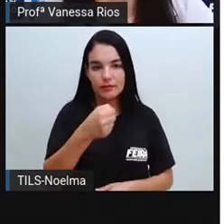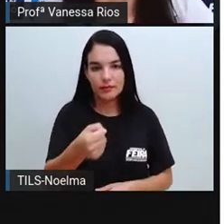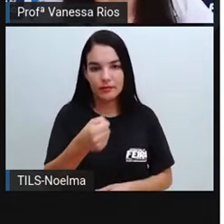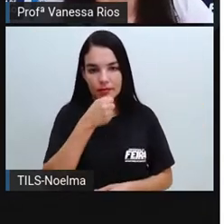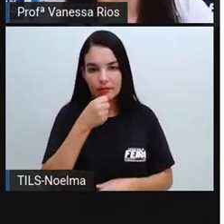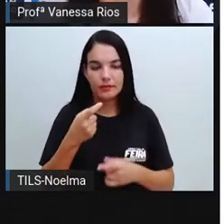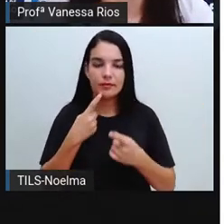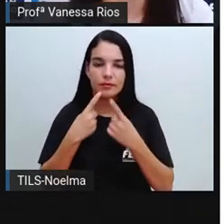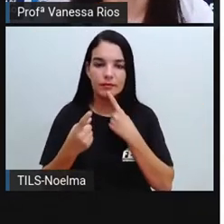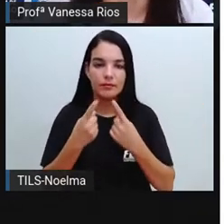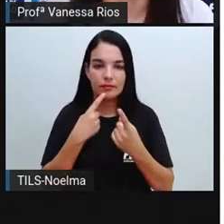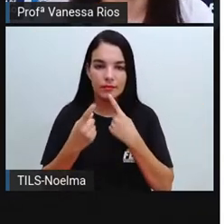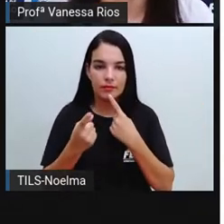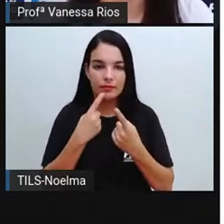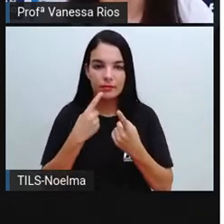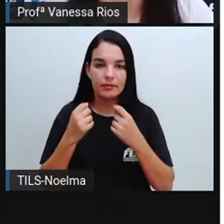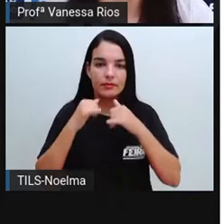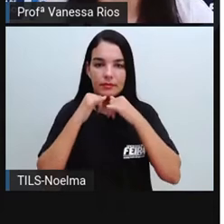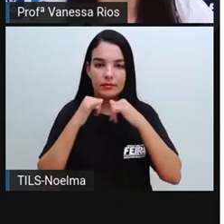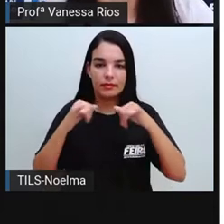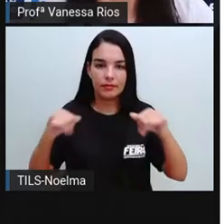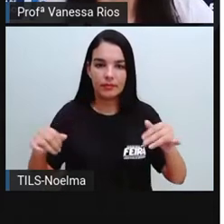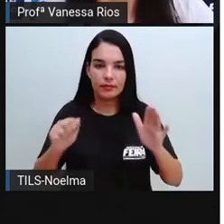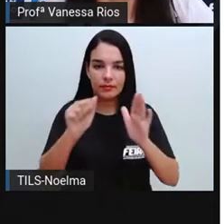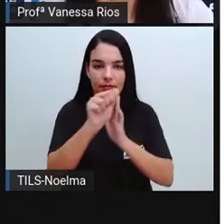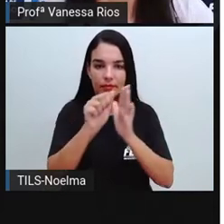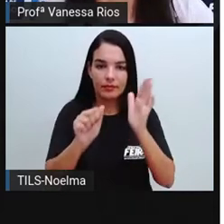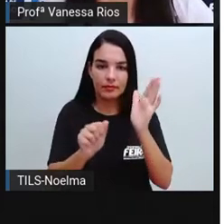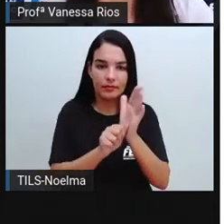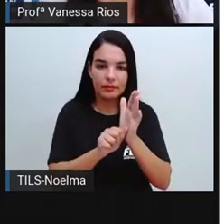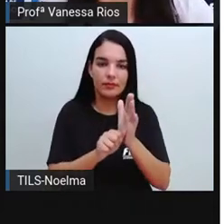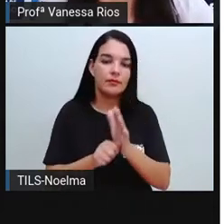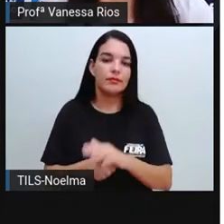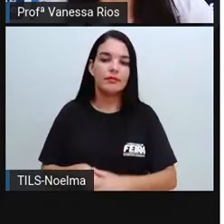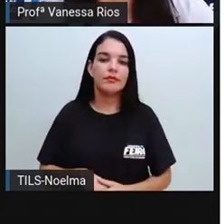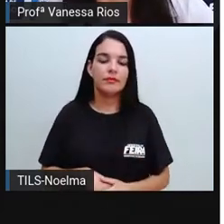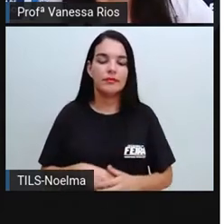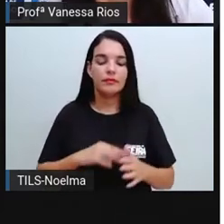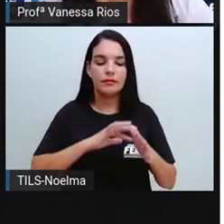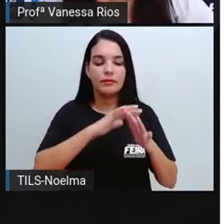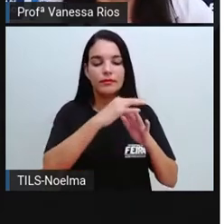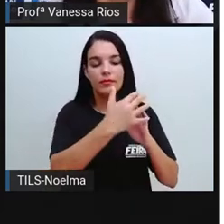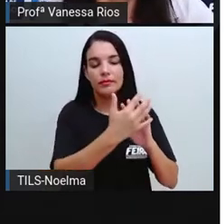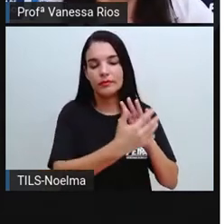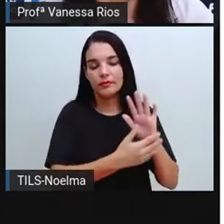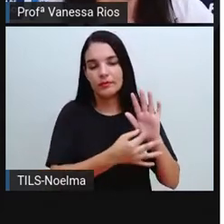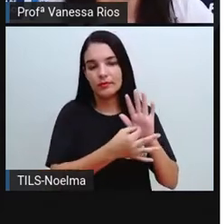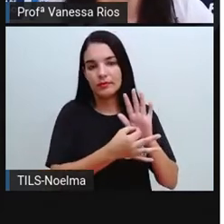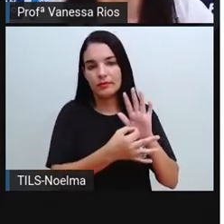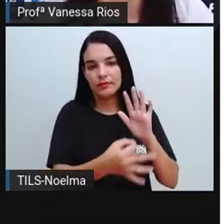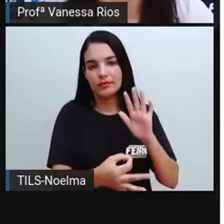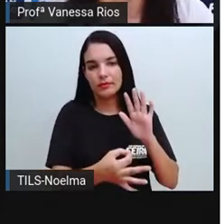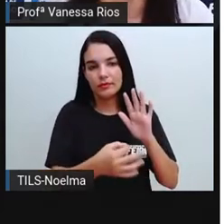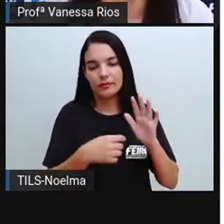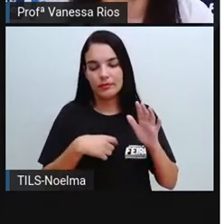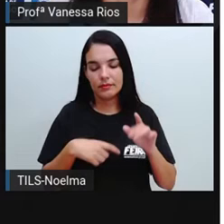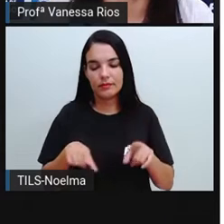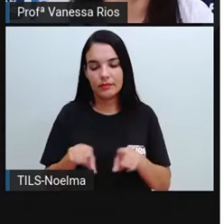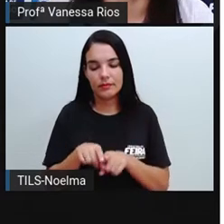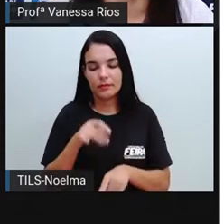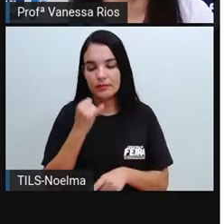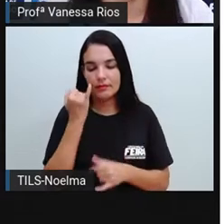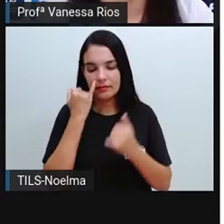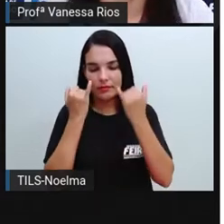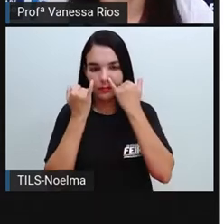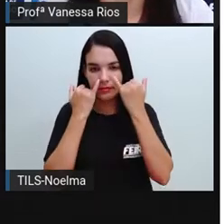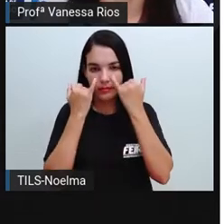coluna, a resenha, entre outros textos que também têm aí essa função de trazer informação.